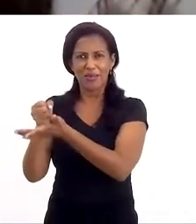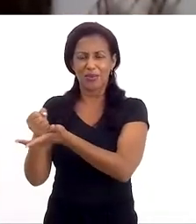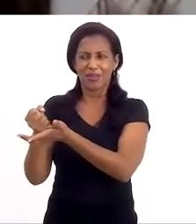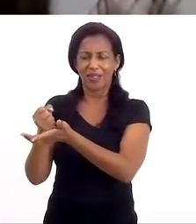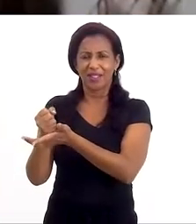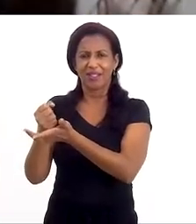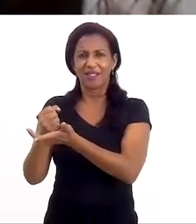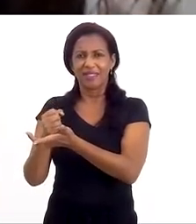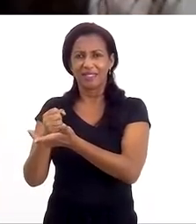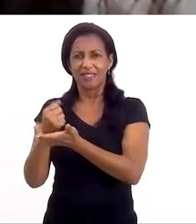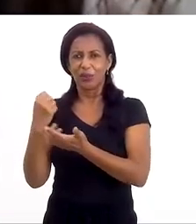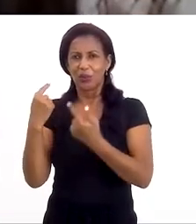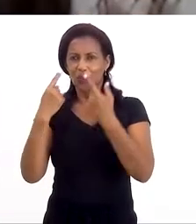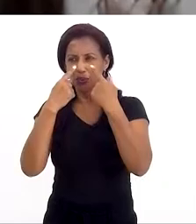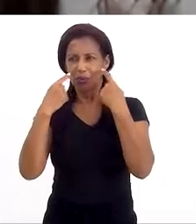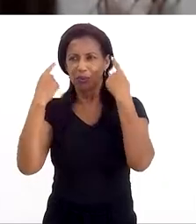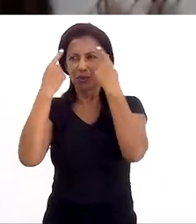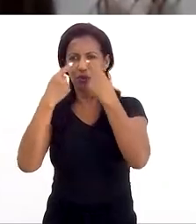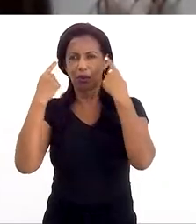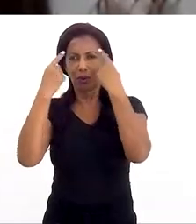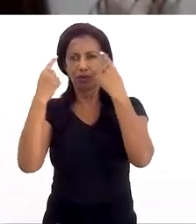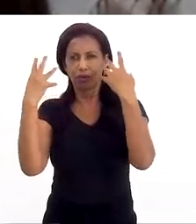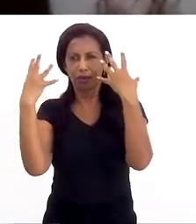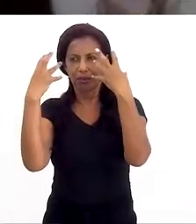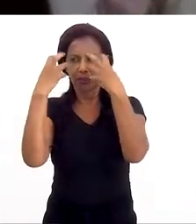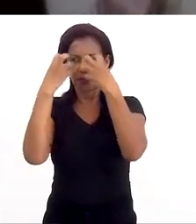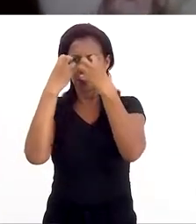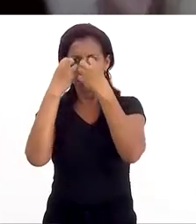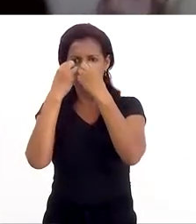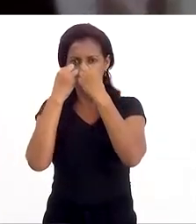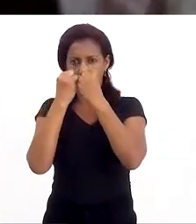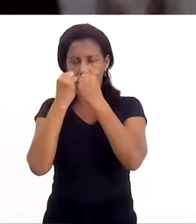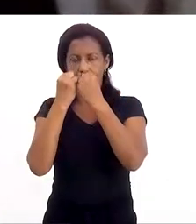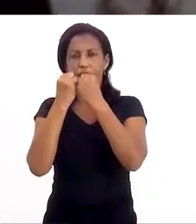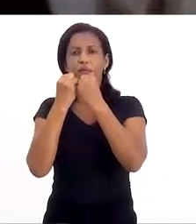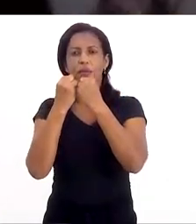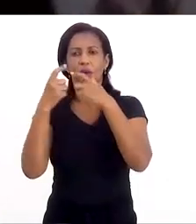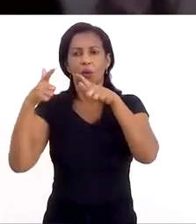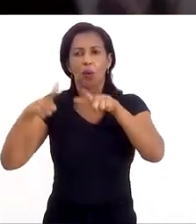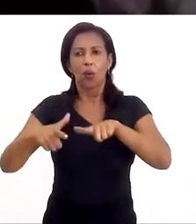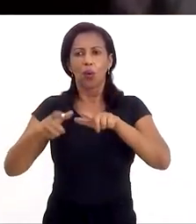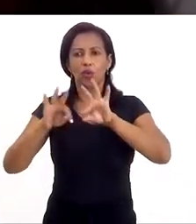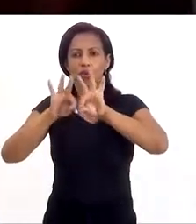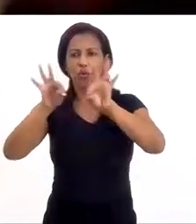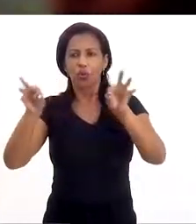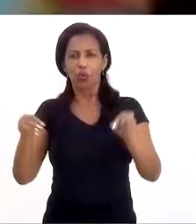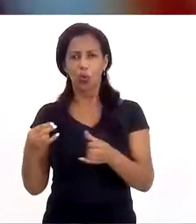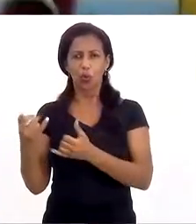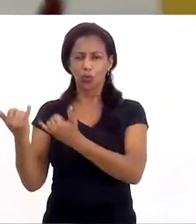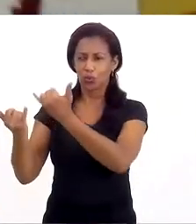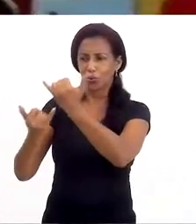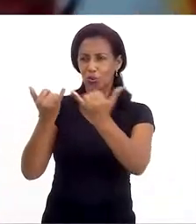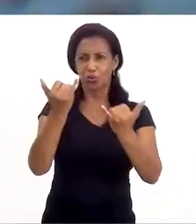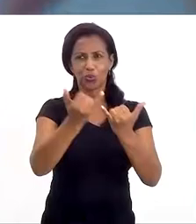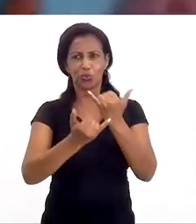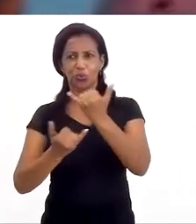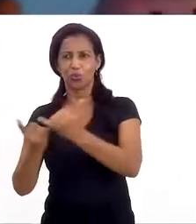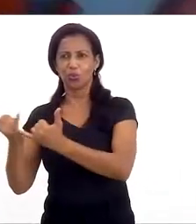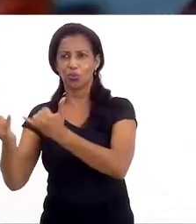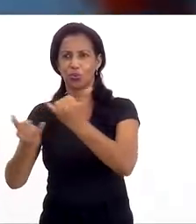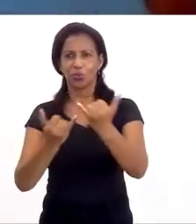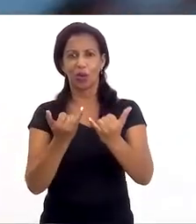esse peso vai tirar o brilho dos olhos dessa criança. Vai fazer com que, onde todas as crianças estejam